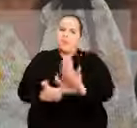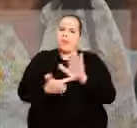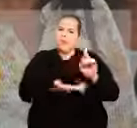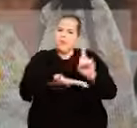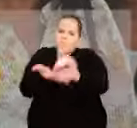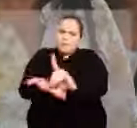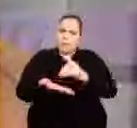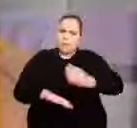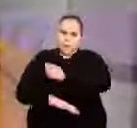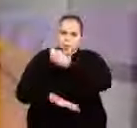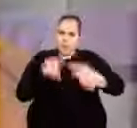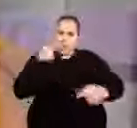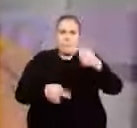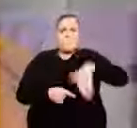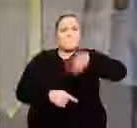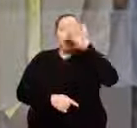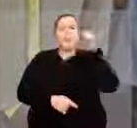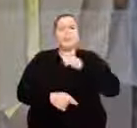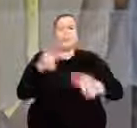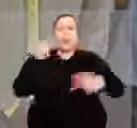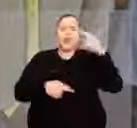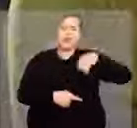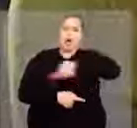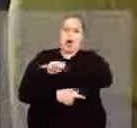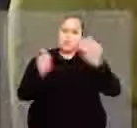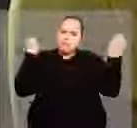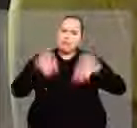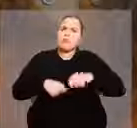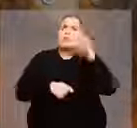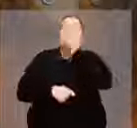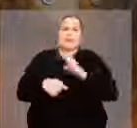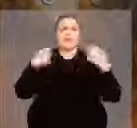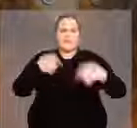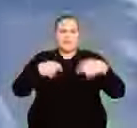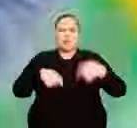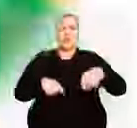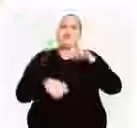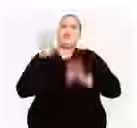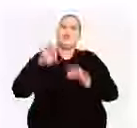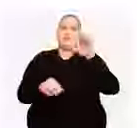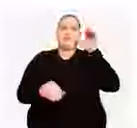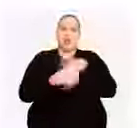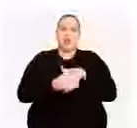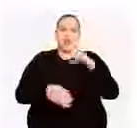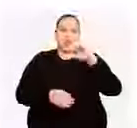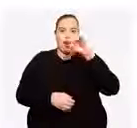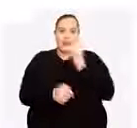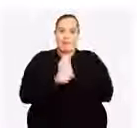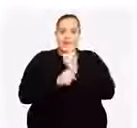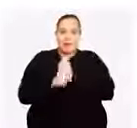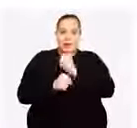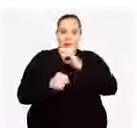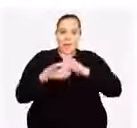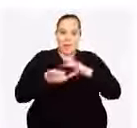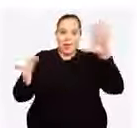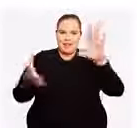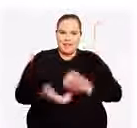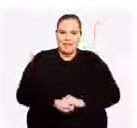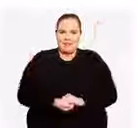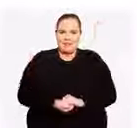da vida pública. Mais mulheres na política. A gente pode, o Brasil precisa. Justiça Eleitoral, 90 anos pela democracia.